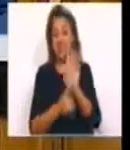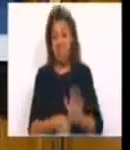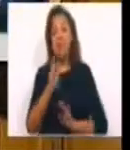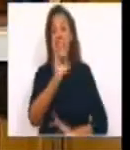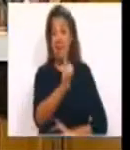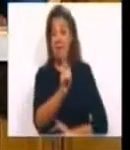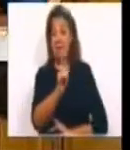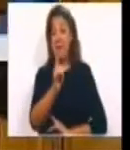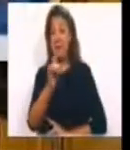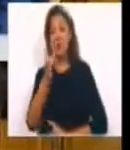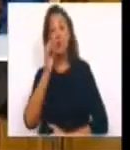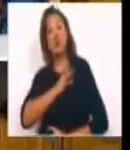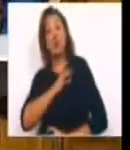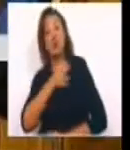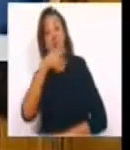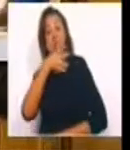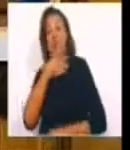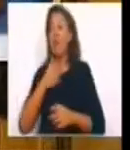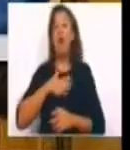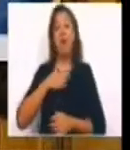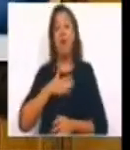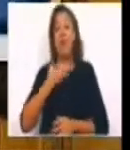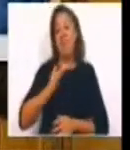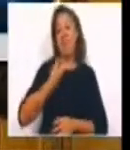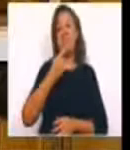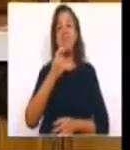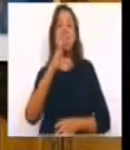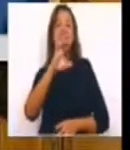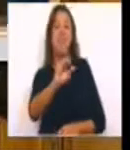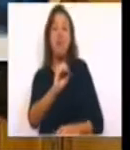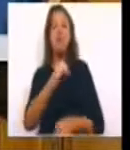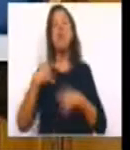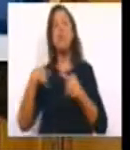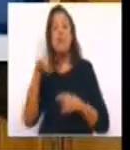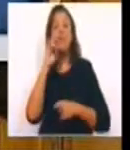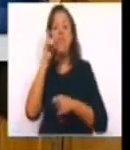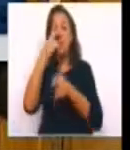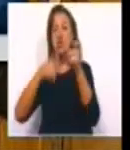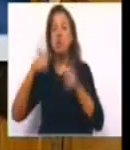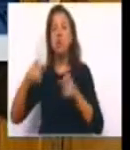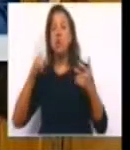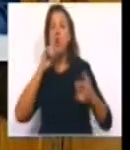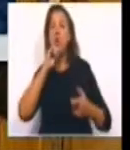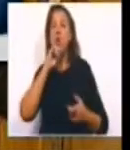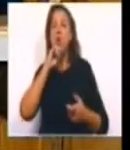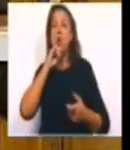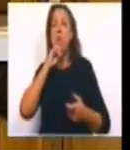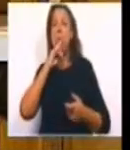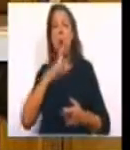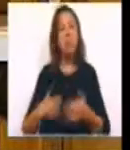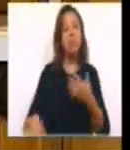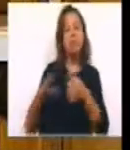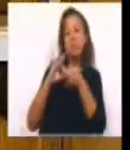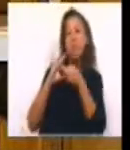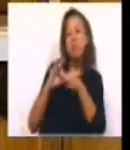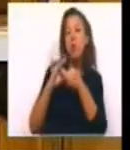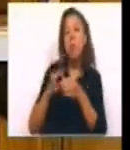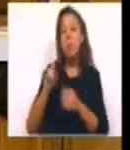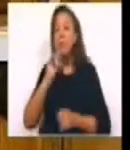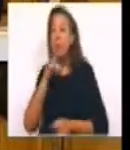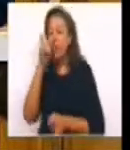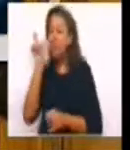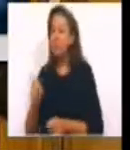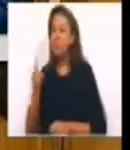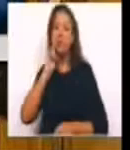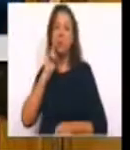crer, por exemplo, que a DECO, em defesa dos consumidores, possa ter acesso a prova e a colaboração com a autoridade da concorrência para os defender. Está tudo dito. A